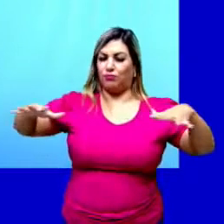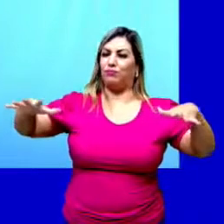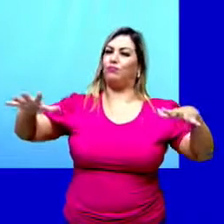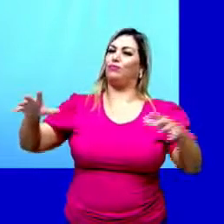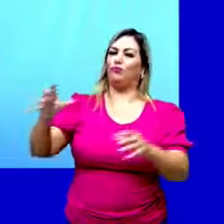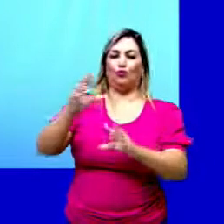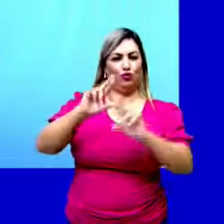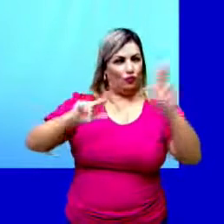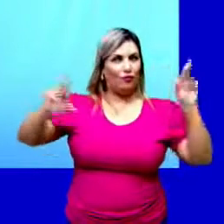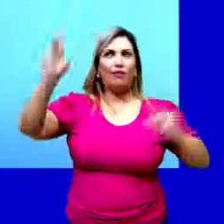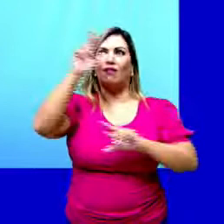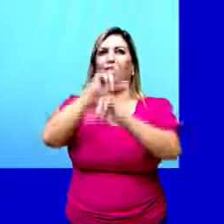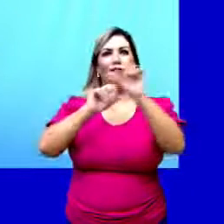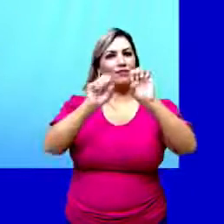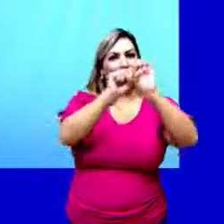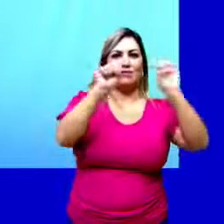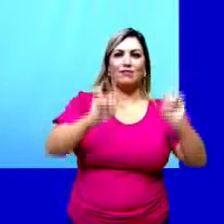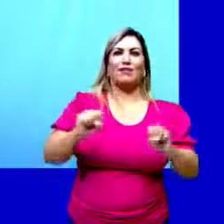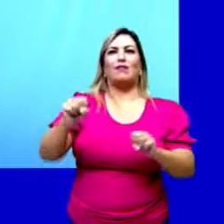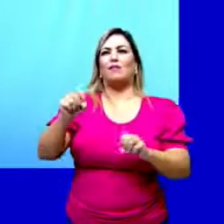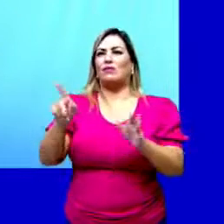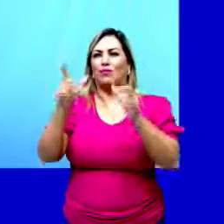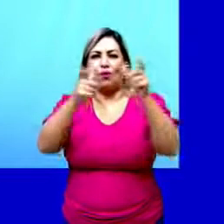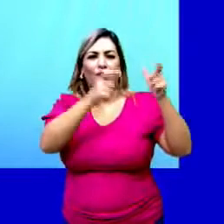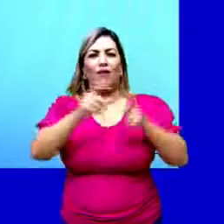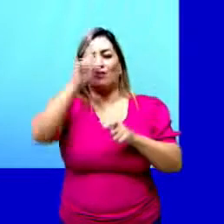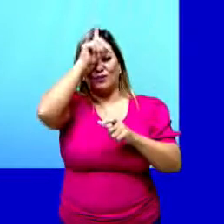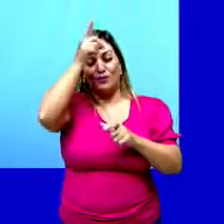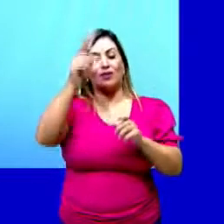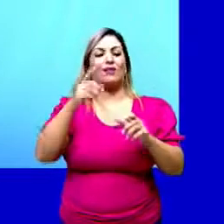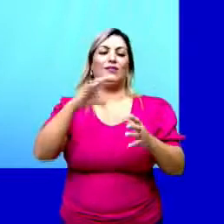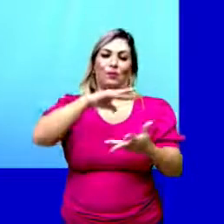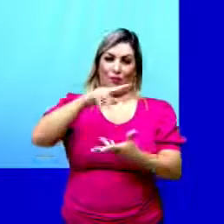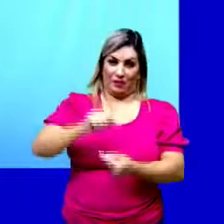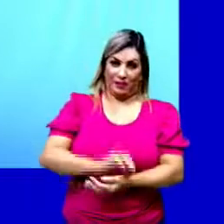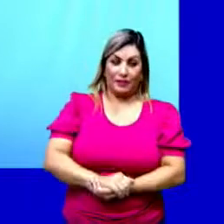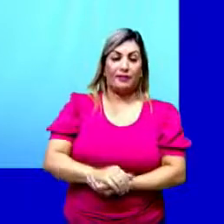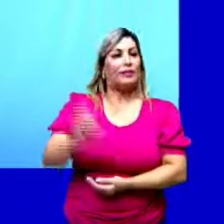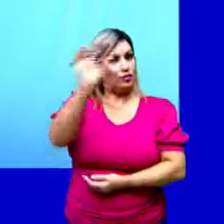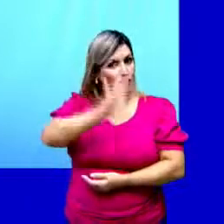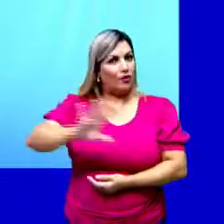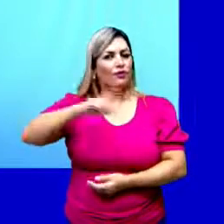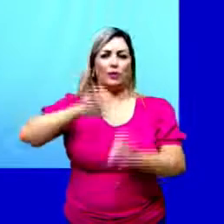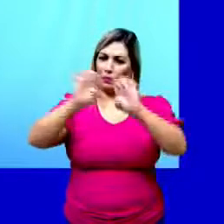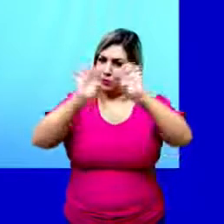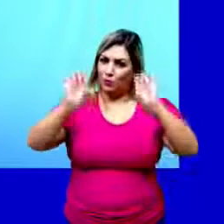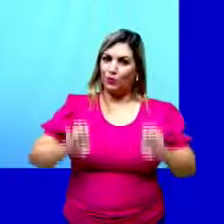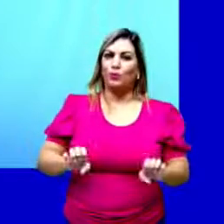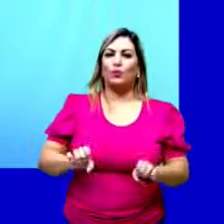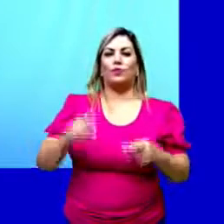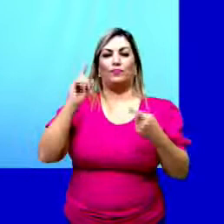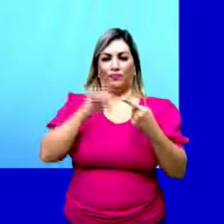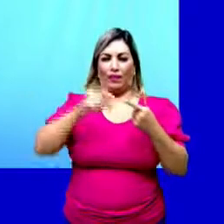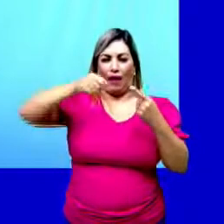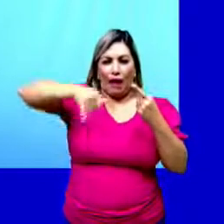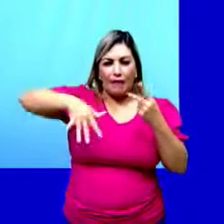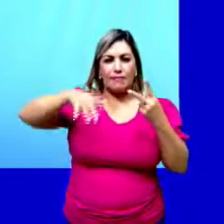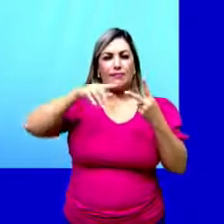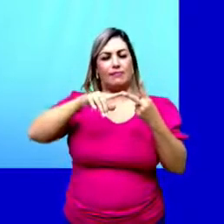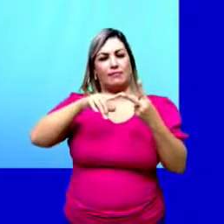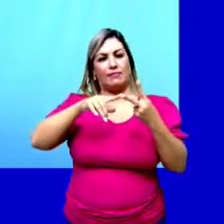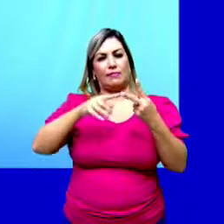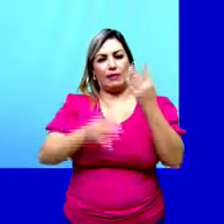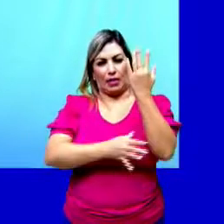ecossistemas do nosso planeta, a gente pode dizer de maneira geral que tem a estrutura formada por raiz,